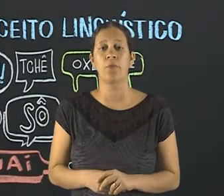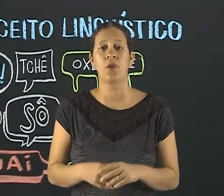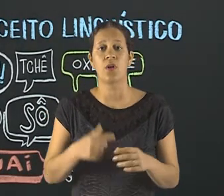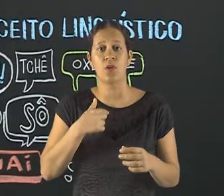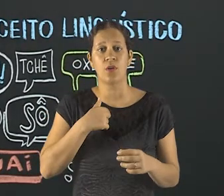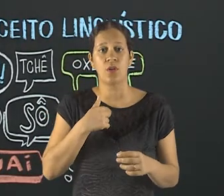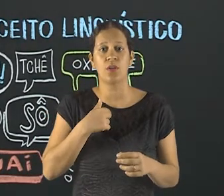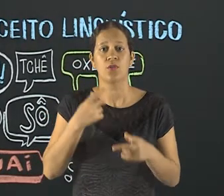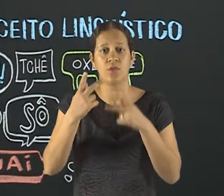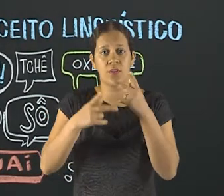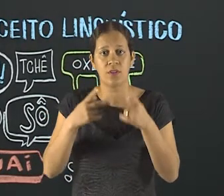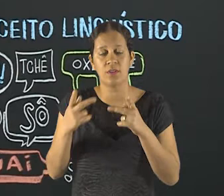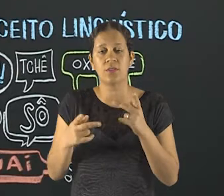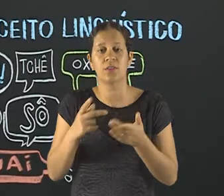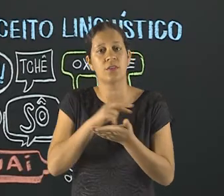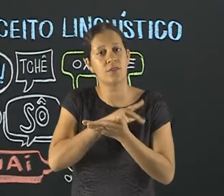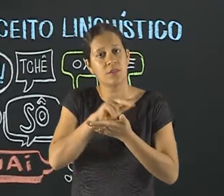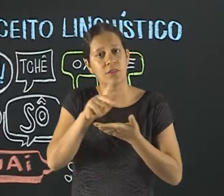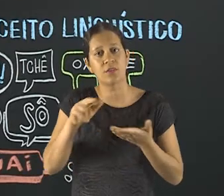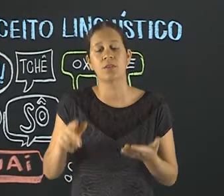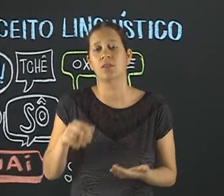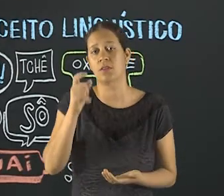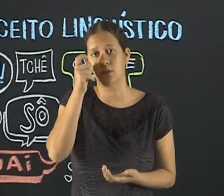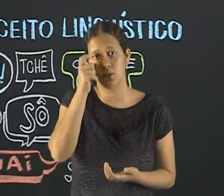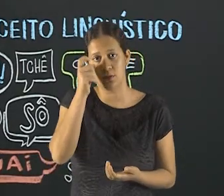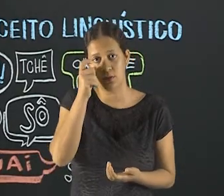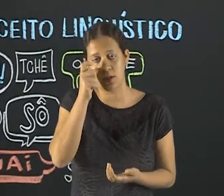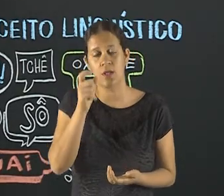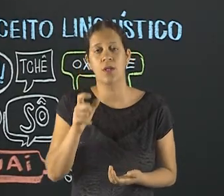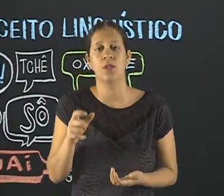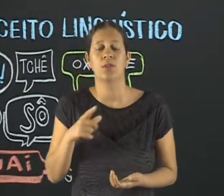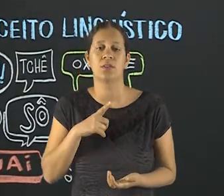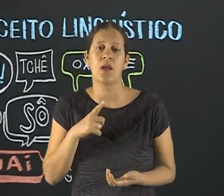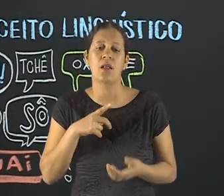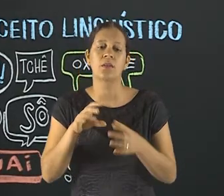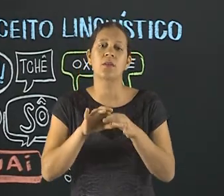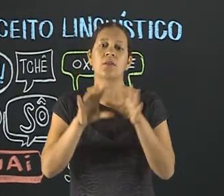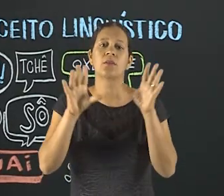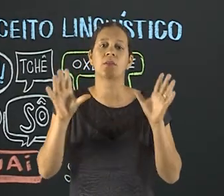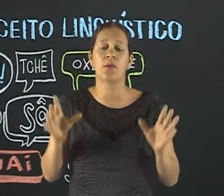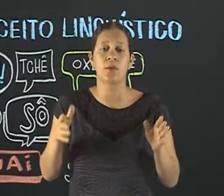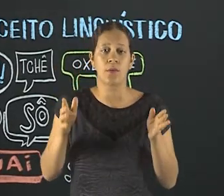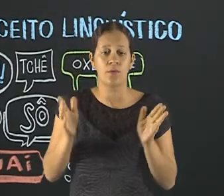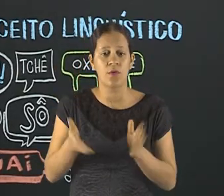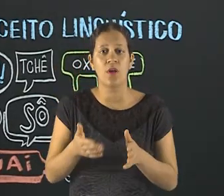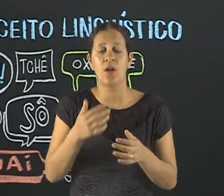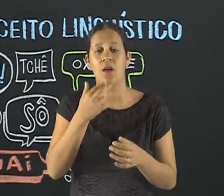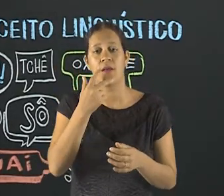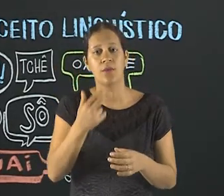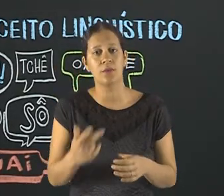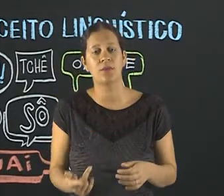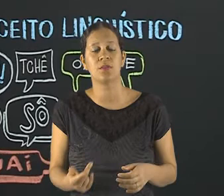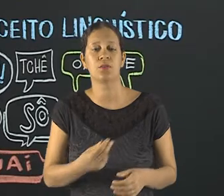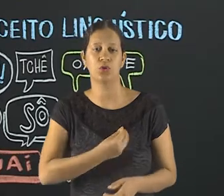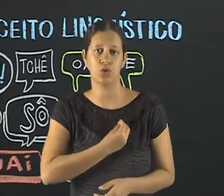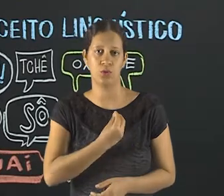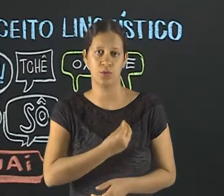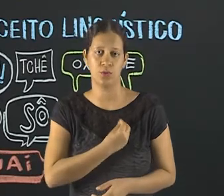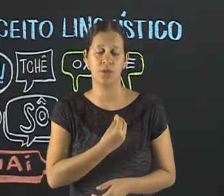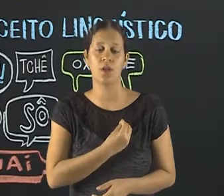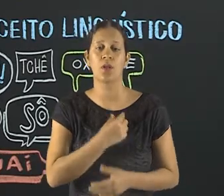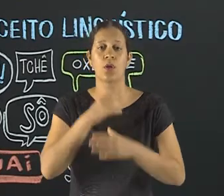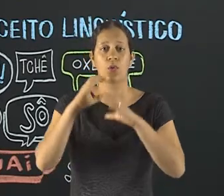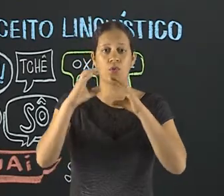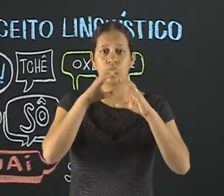E aí, eu falei dessas variedades interessantes, que podem provocar essa liberdade, né, já que essa língua é tão viva, eu tenho liberdade de